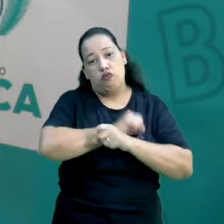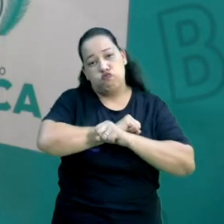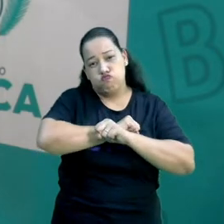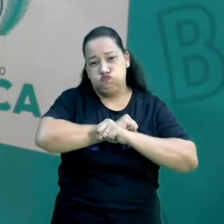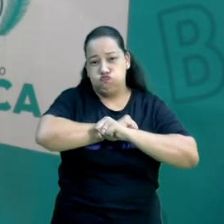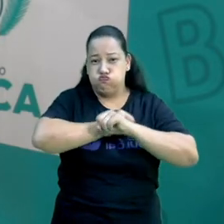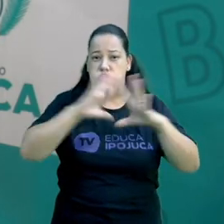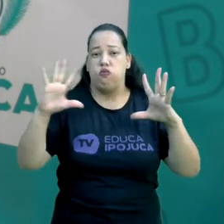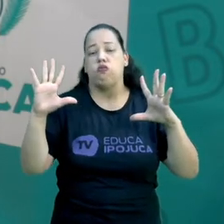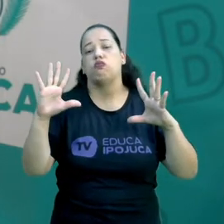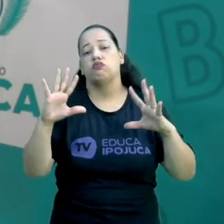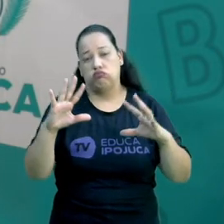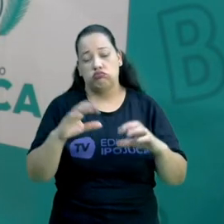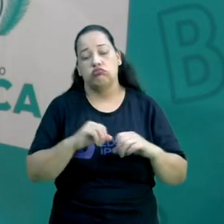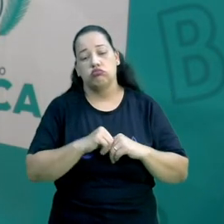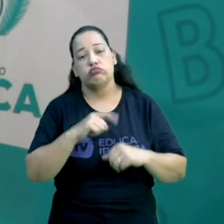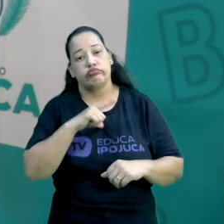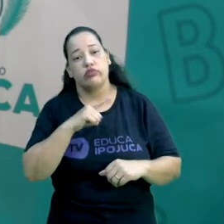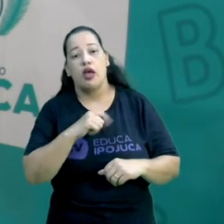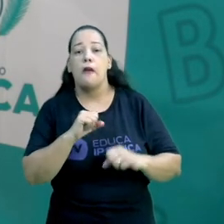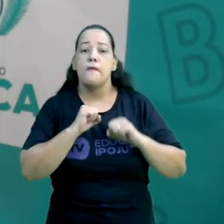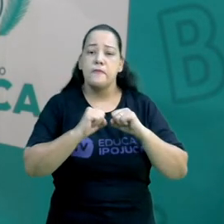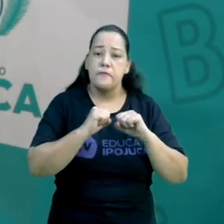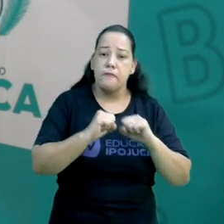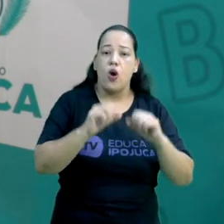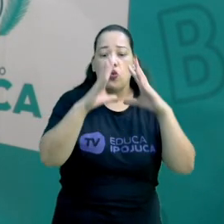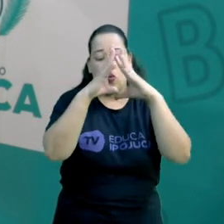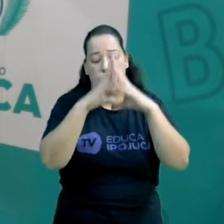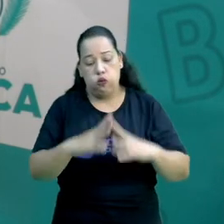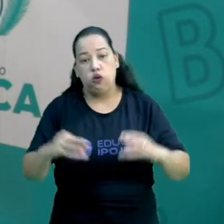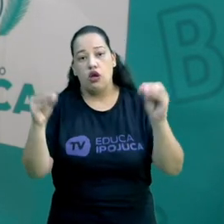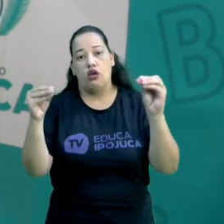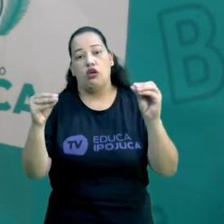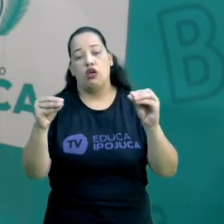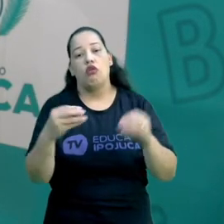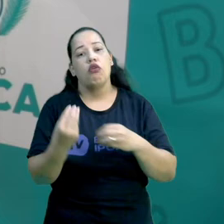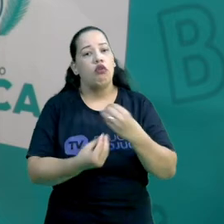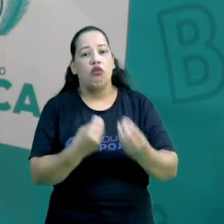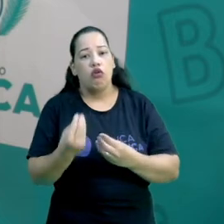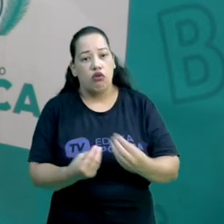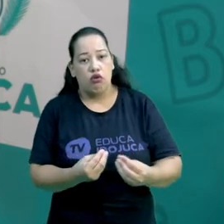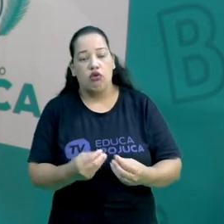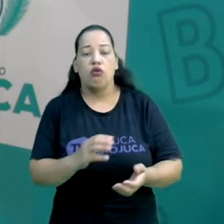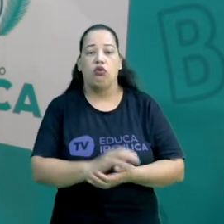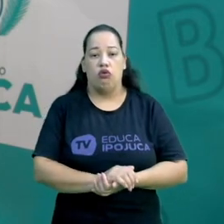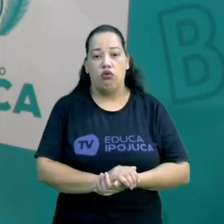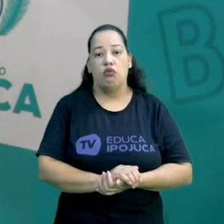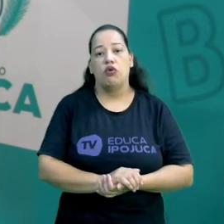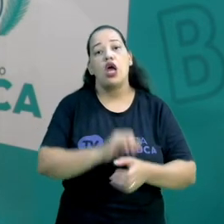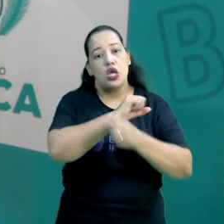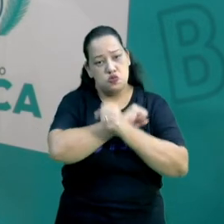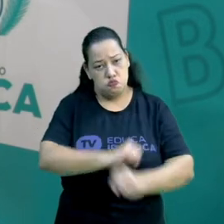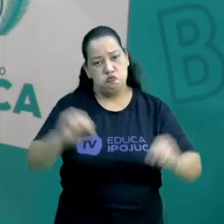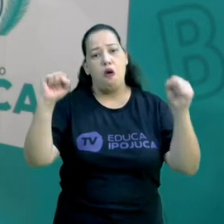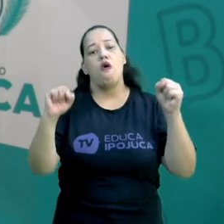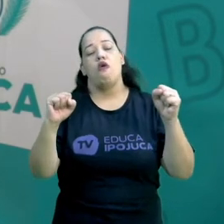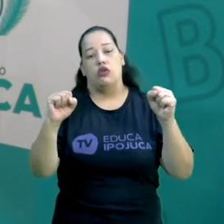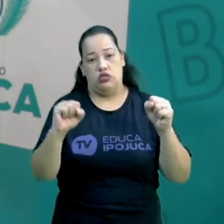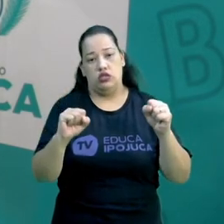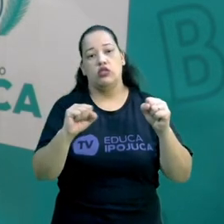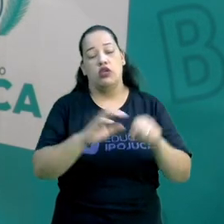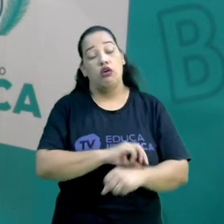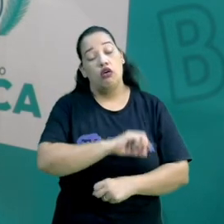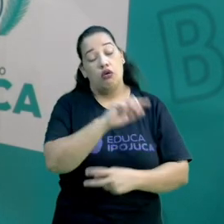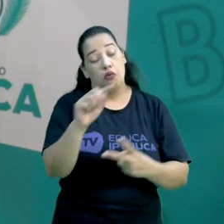de uma estrela, então. Ela pode morrer, como eu disse a vocês, através de uma supernova, ou seja, quando ela explode, o carro do aumento da